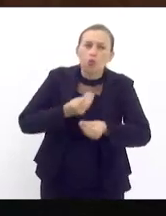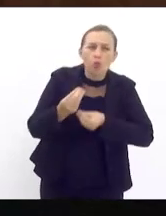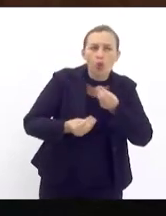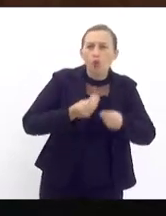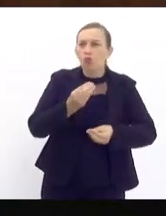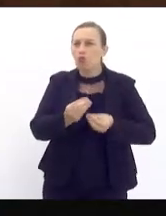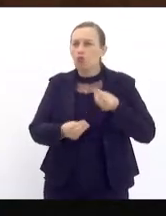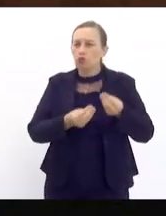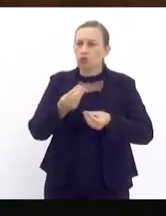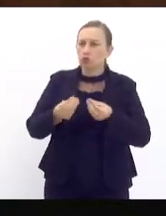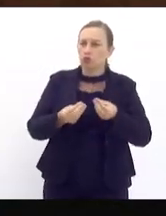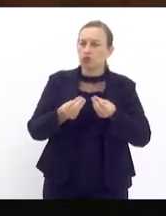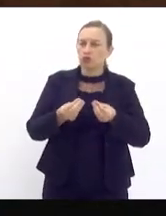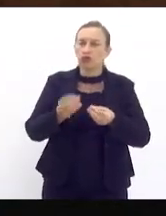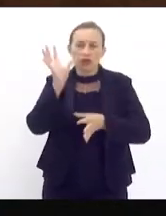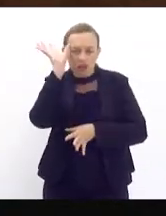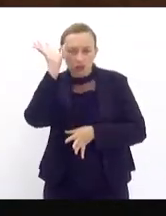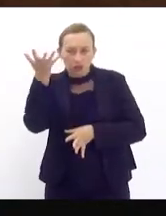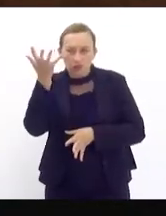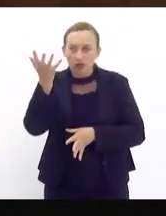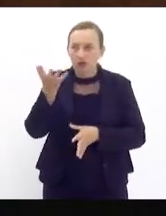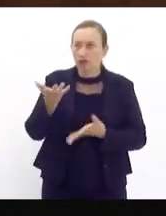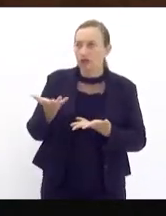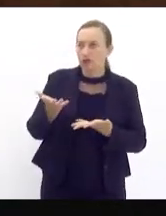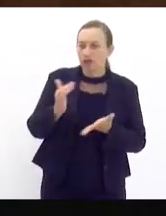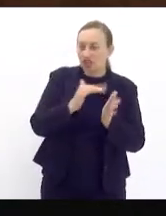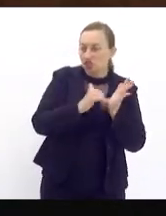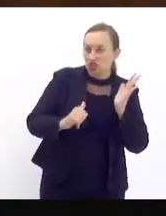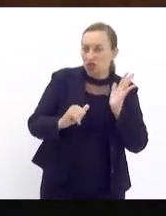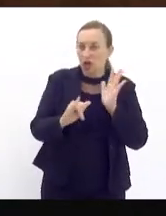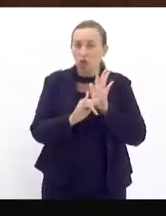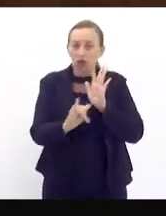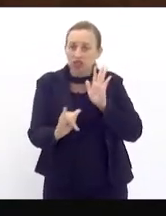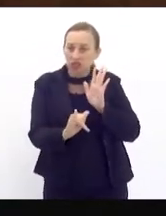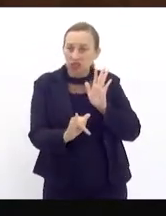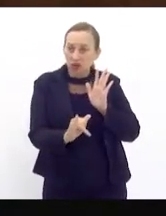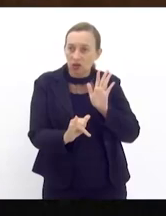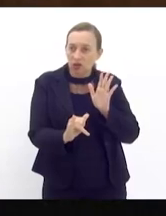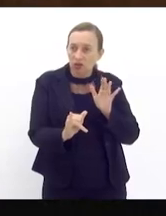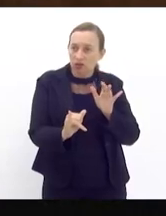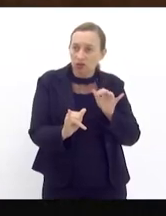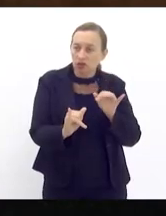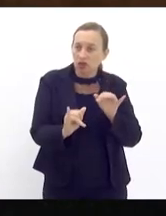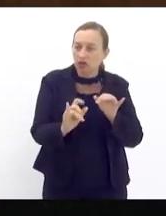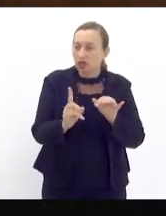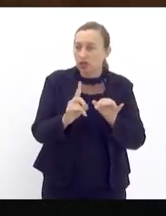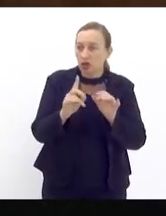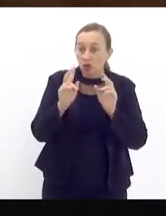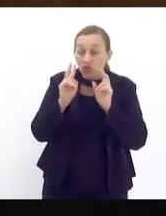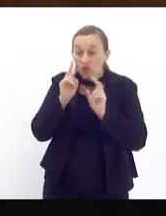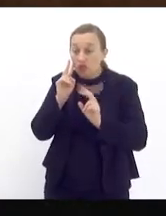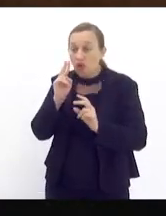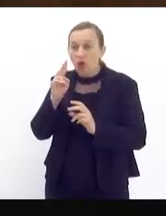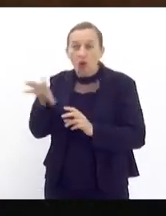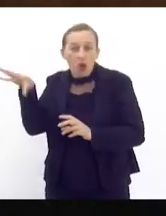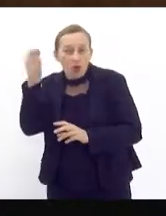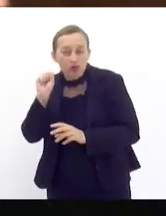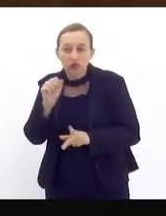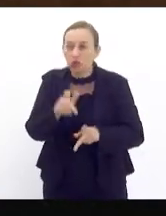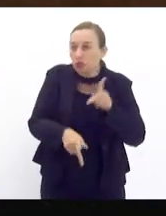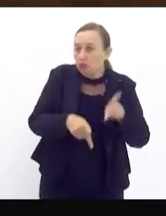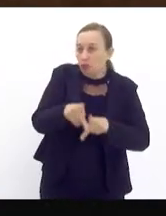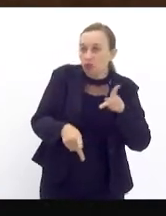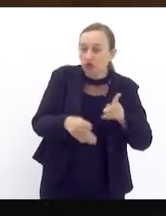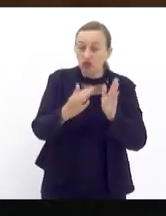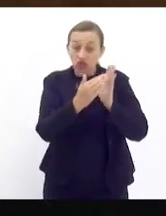o desdobramento disso. Não adianta retirar o edital e não fazer escuta. não adianta retirar o